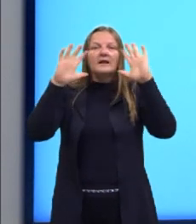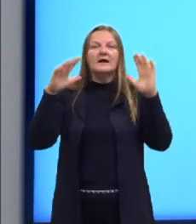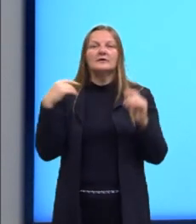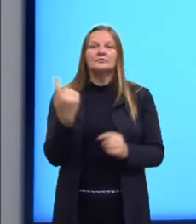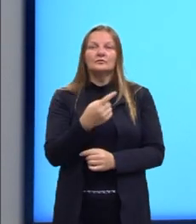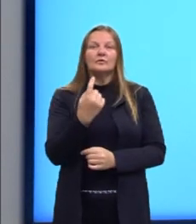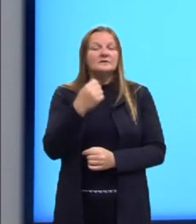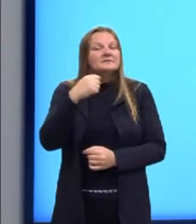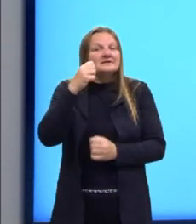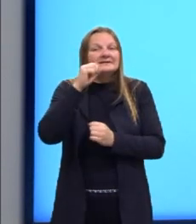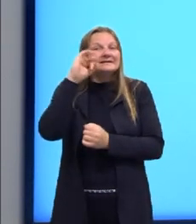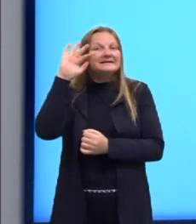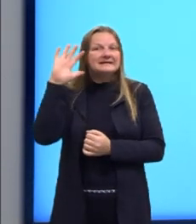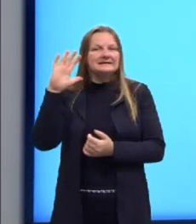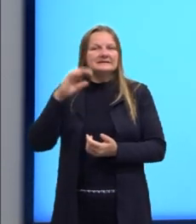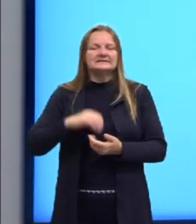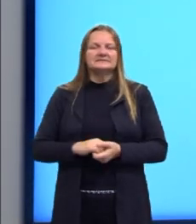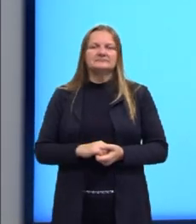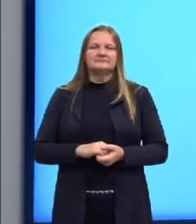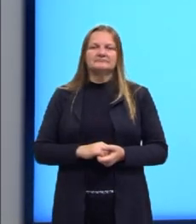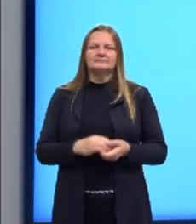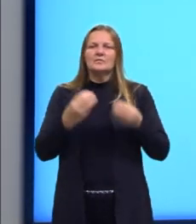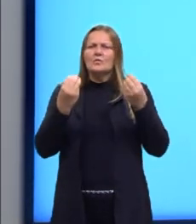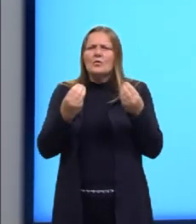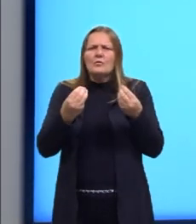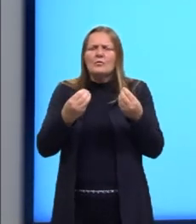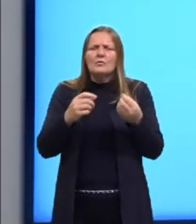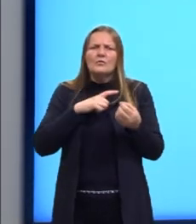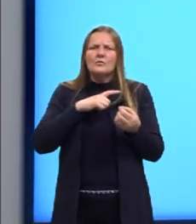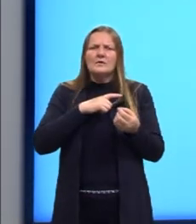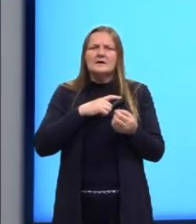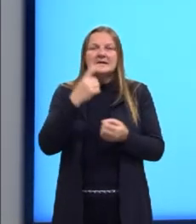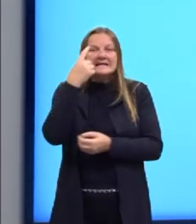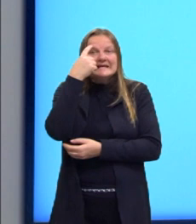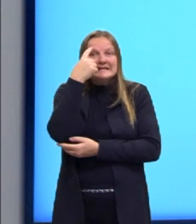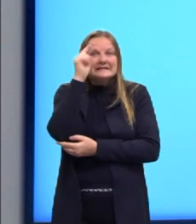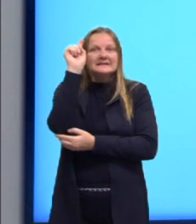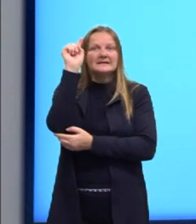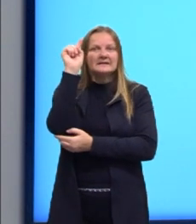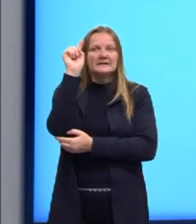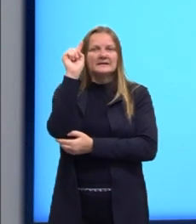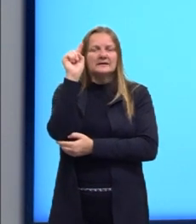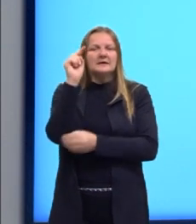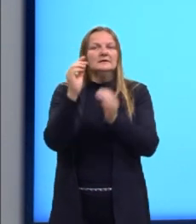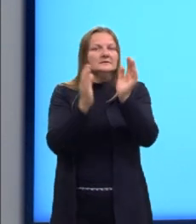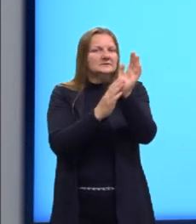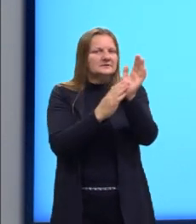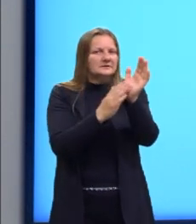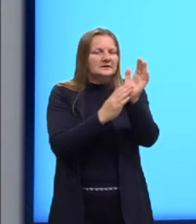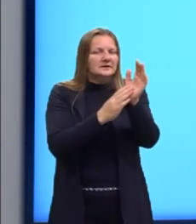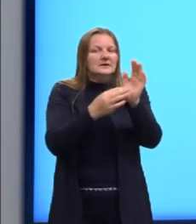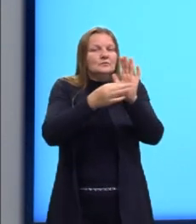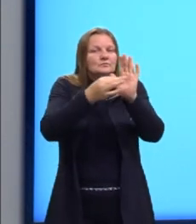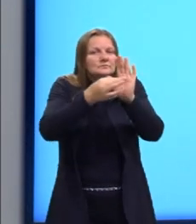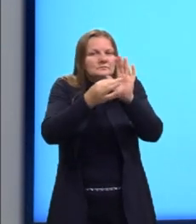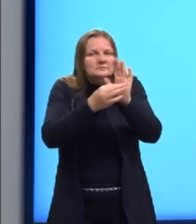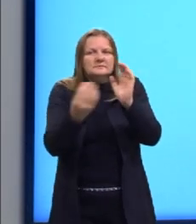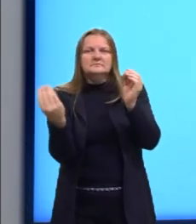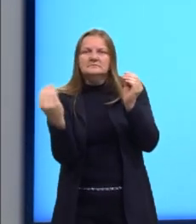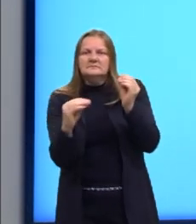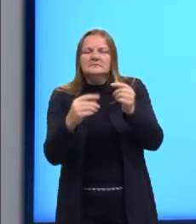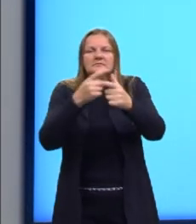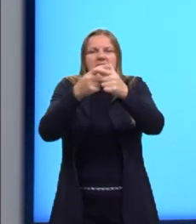nós. A proposta de intervenção é uma ideia que propõe opinar na